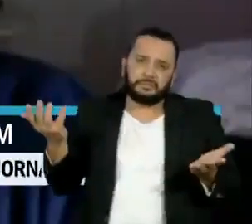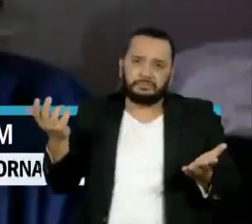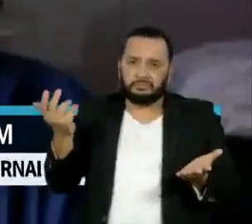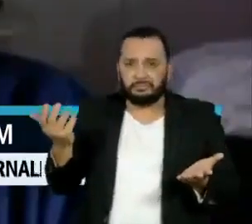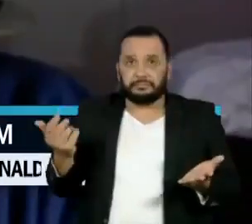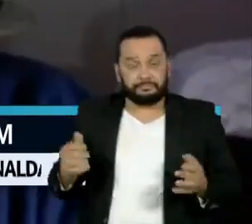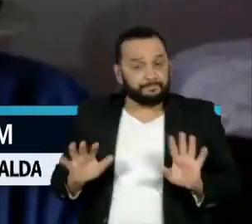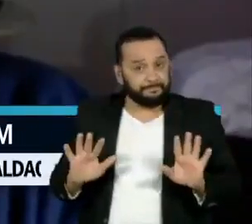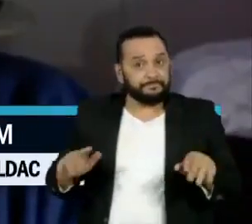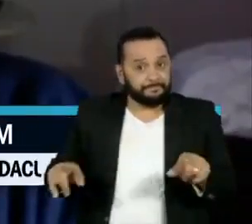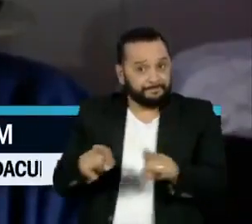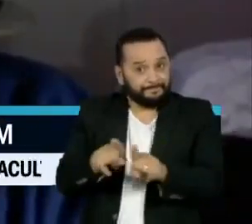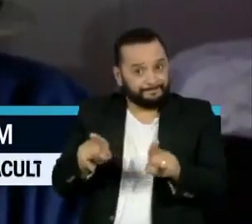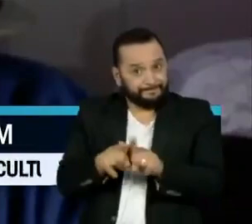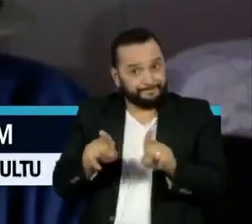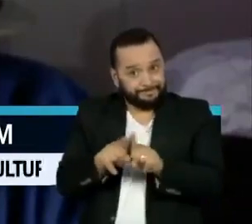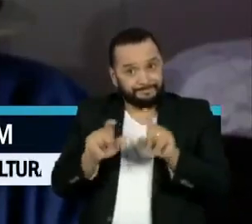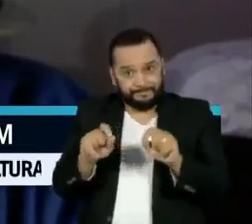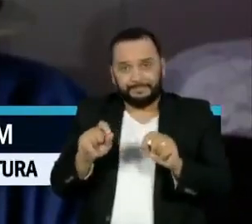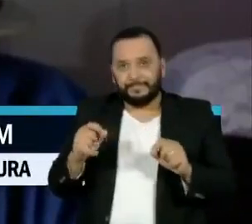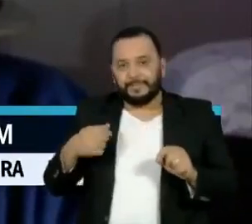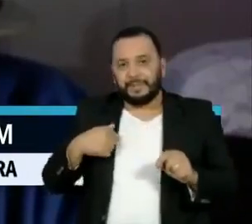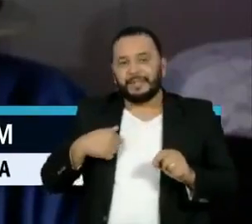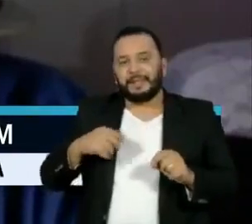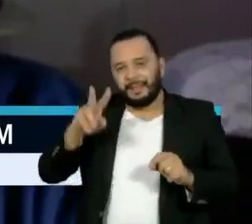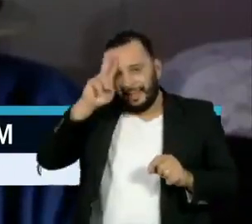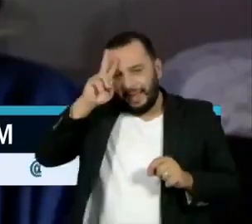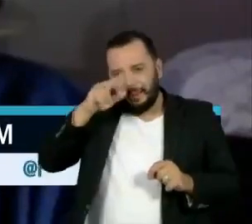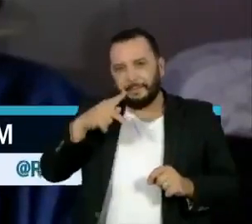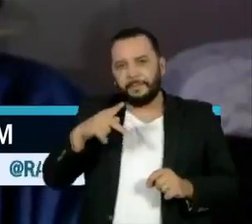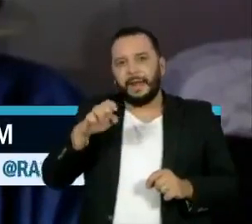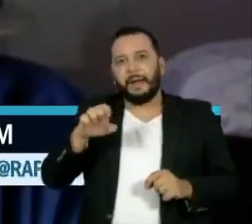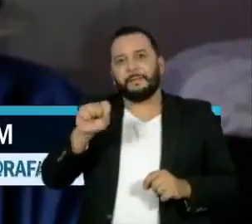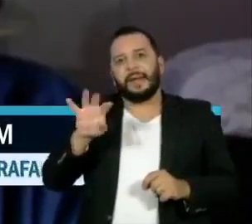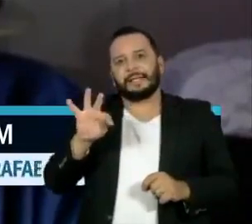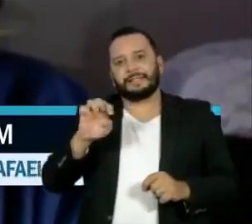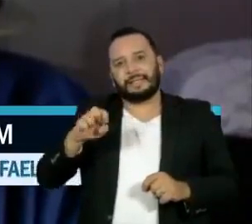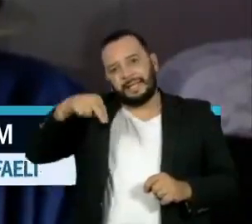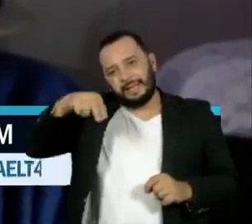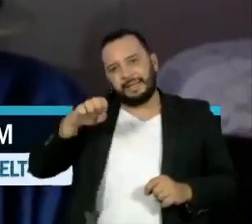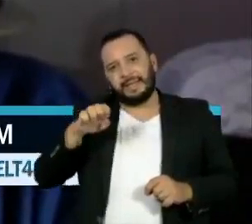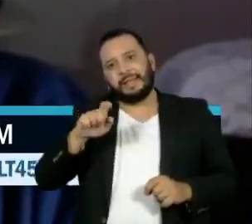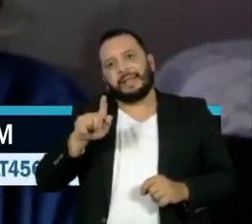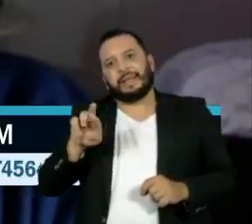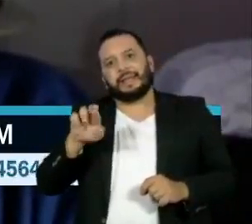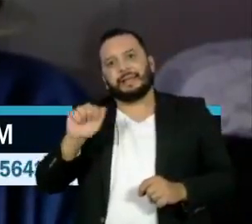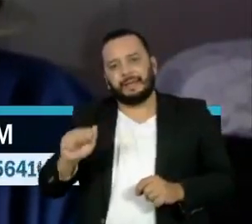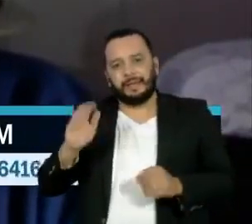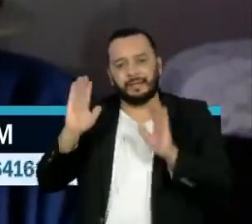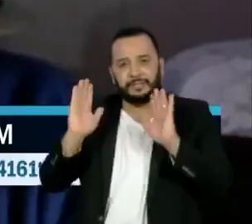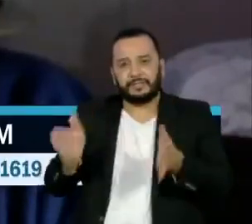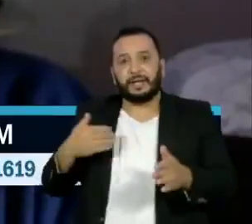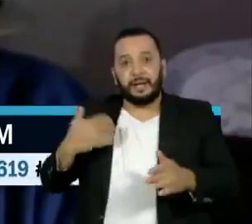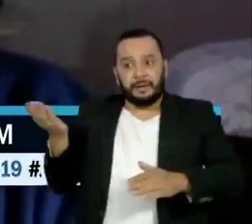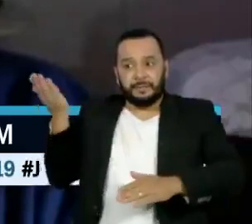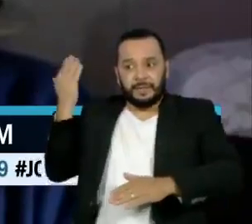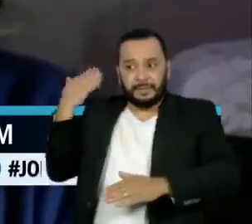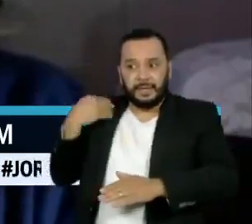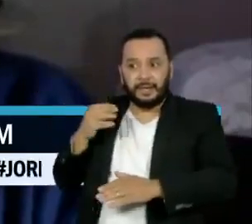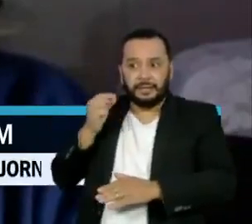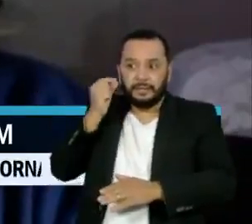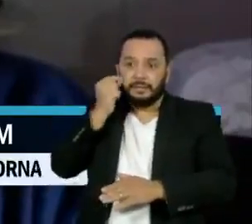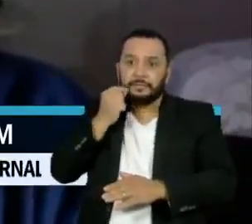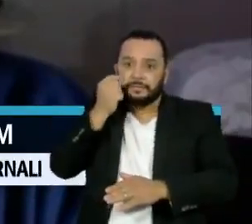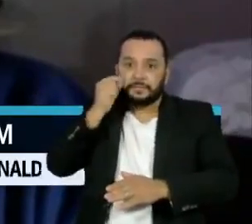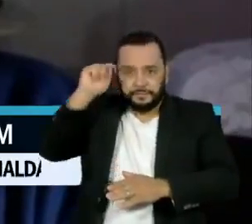acontece. Mesmo se nós olharmos a grande peste negra durante a Idade Média, nós vamos ver que ela está relacionada a